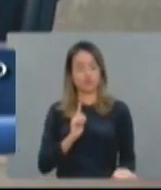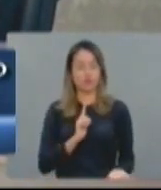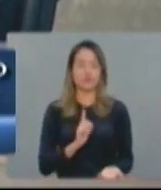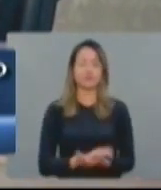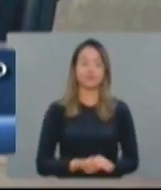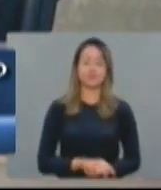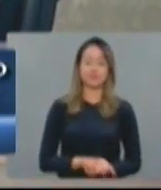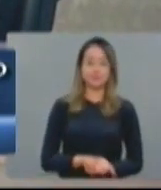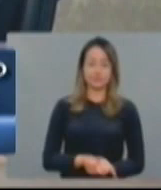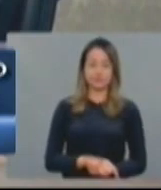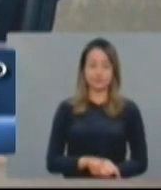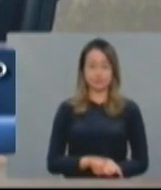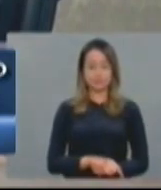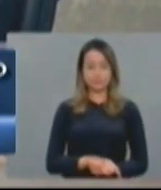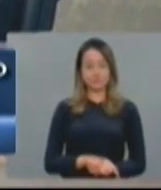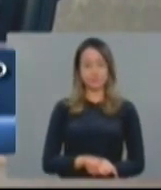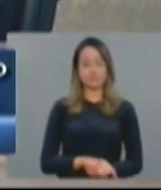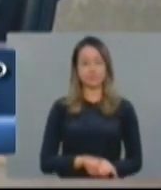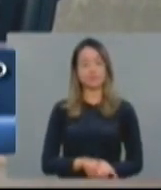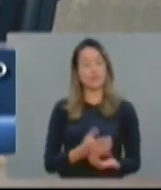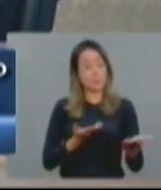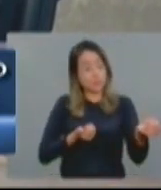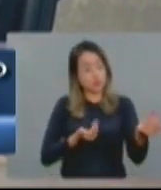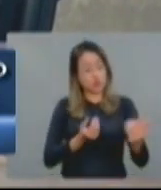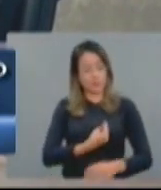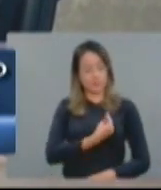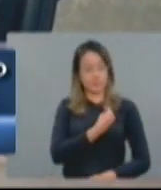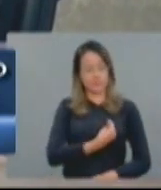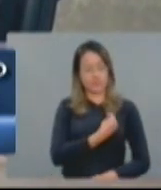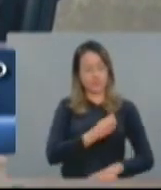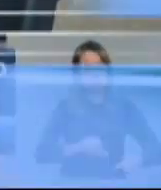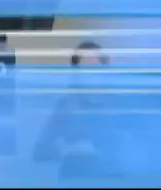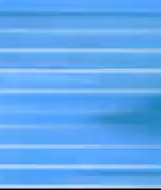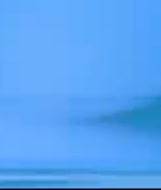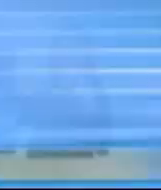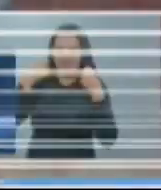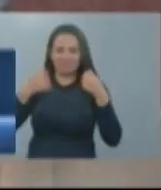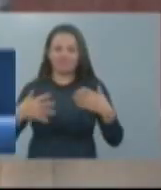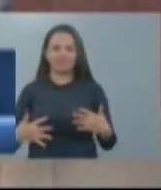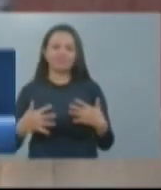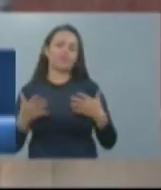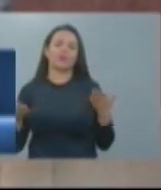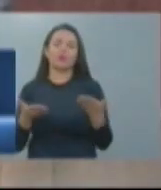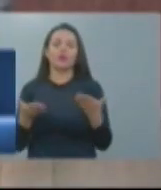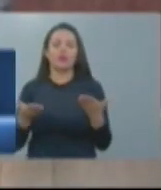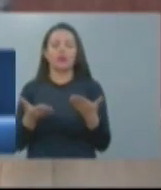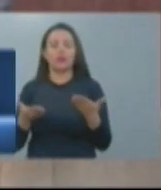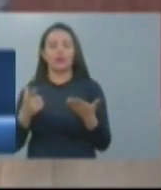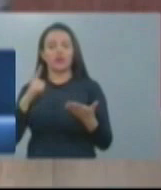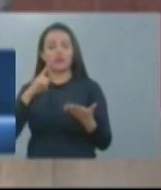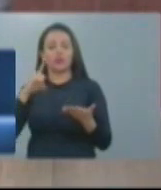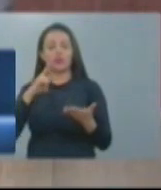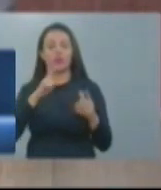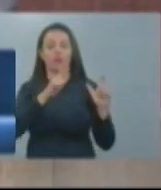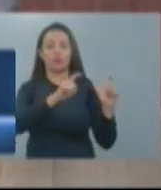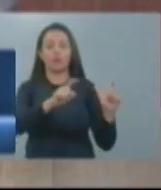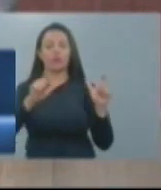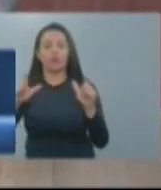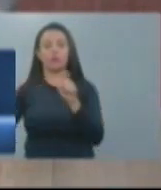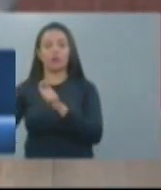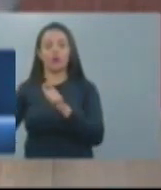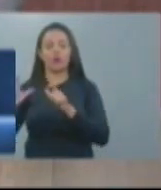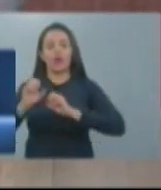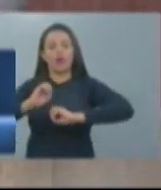medidas socioeducativas adequadas, esses jovens realmente têm necessidade e têm o direito. A situação dos centros educacionais mantidos pela